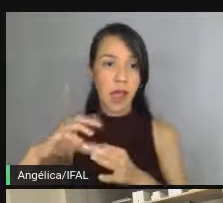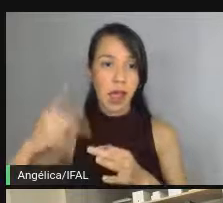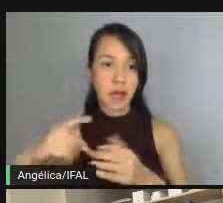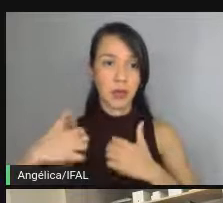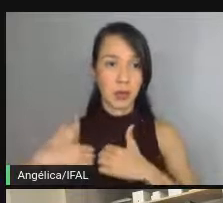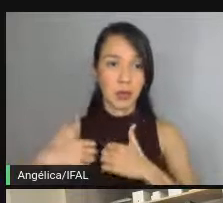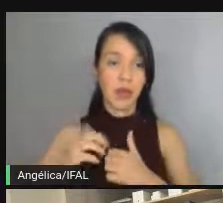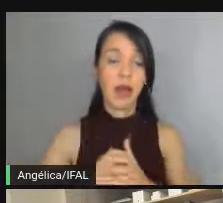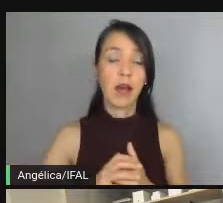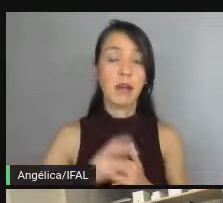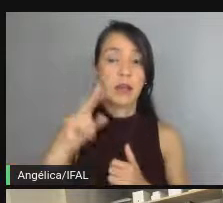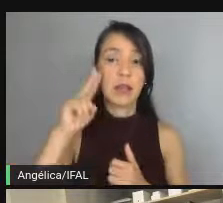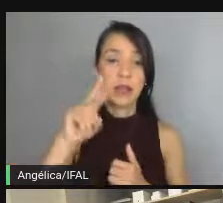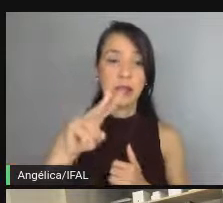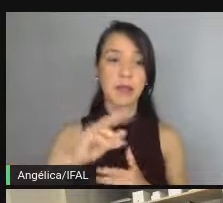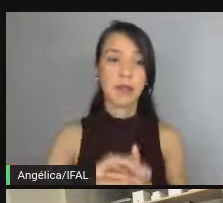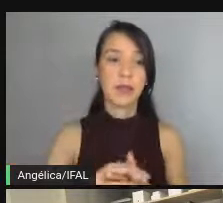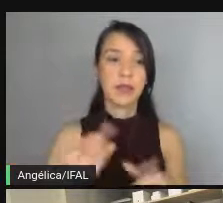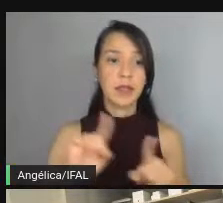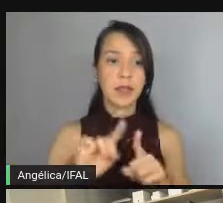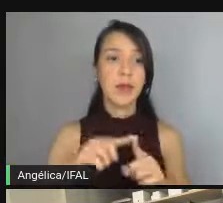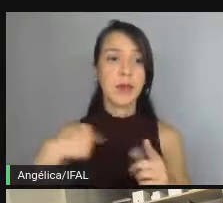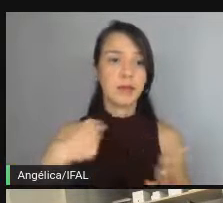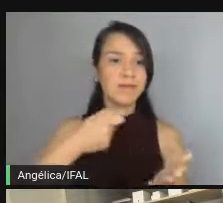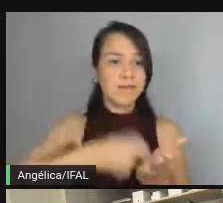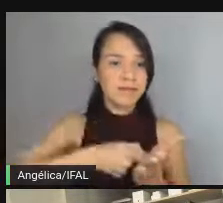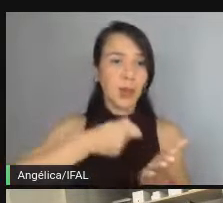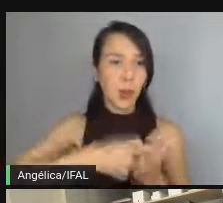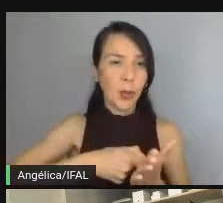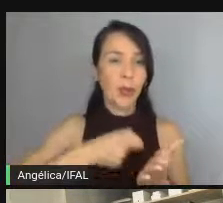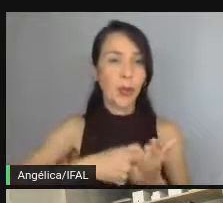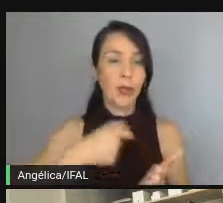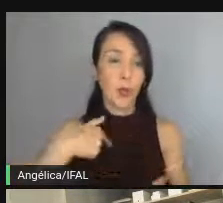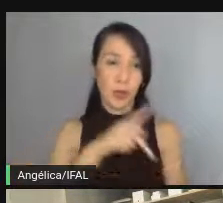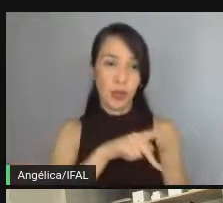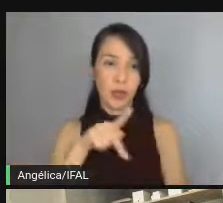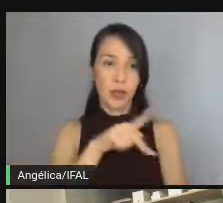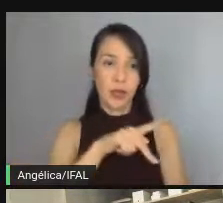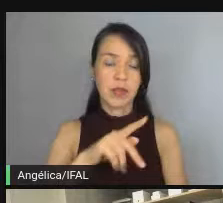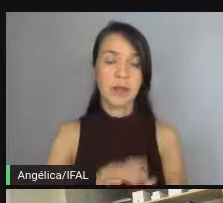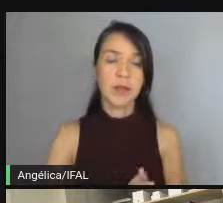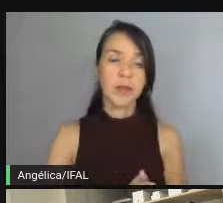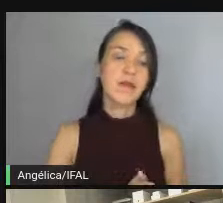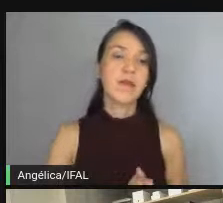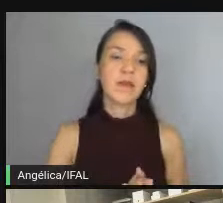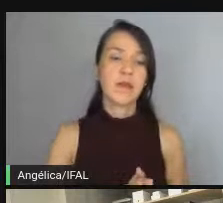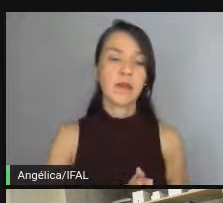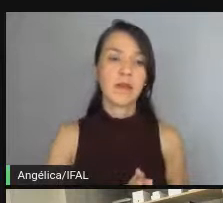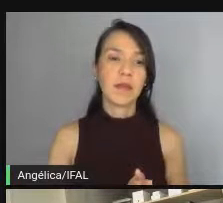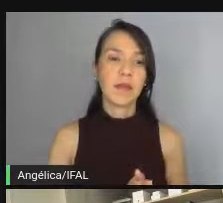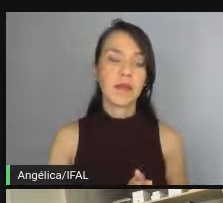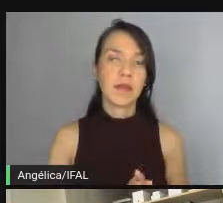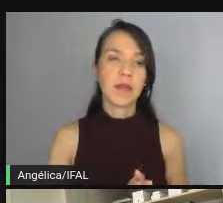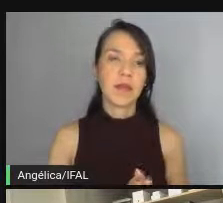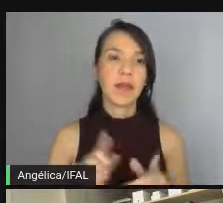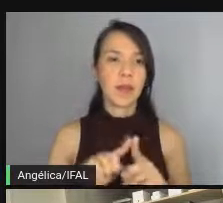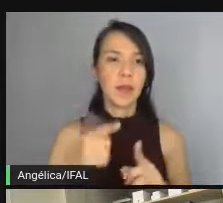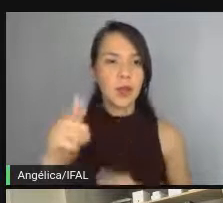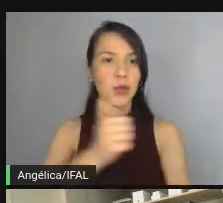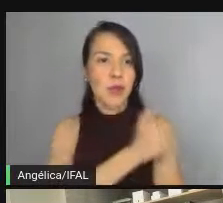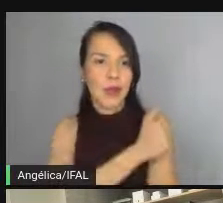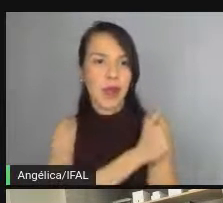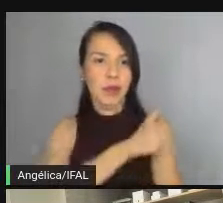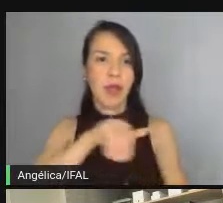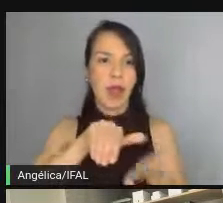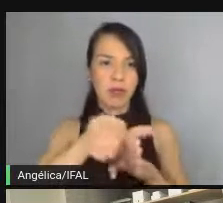uma coisa que a gente vê e que eu bato muito na tecla enquanto professor, e até dos demais alunos que eu